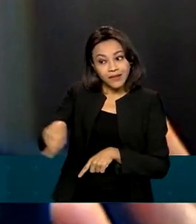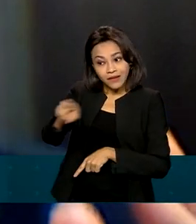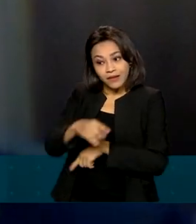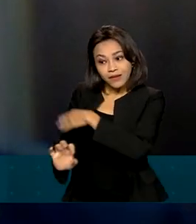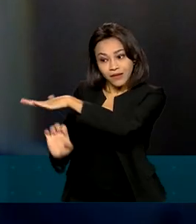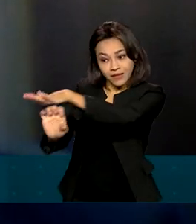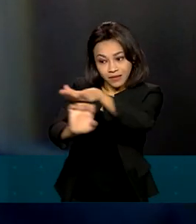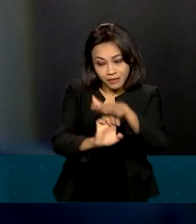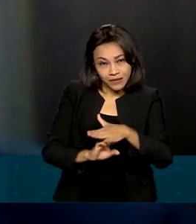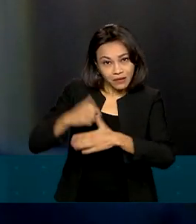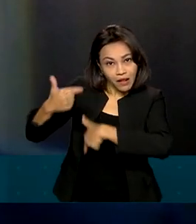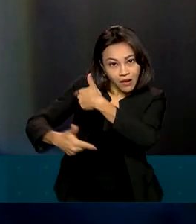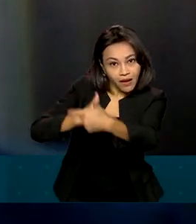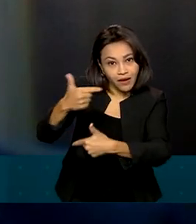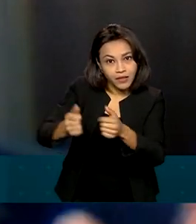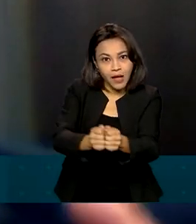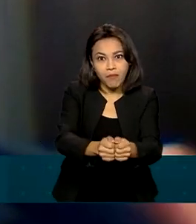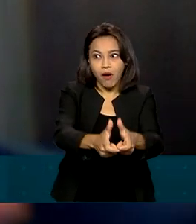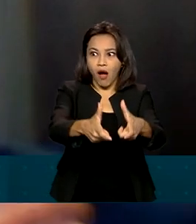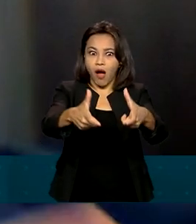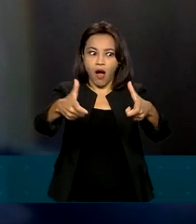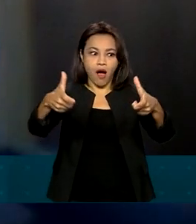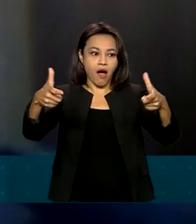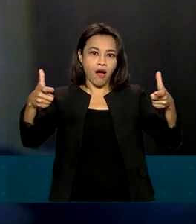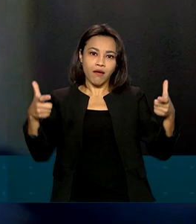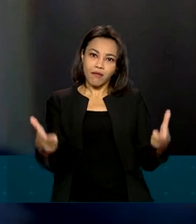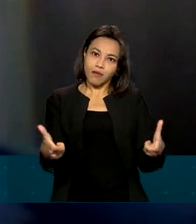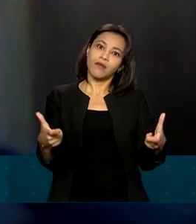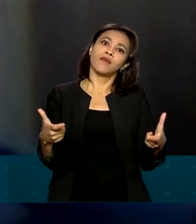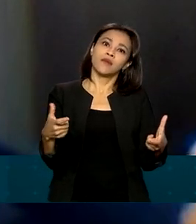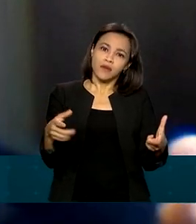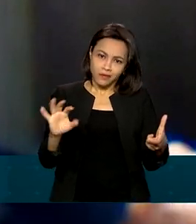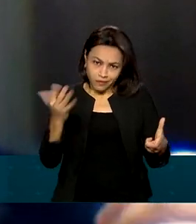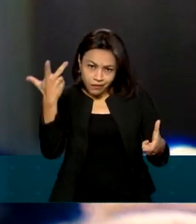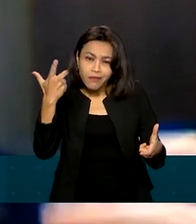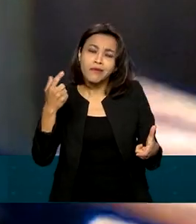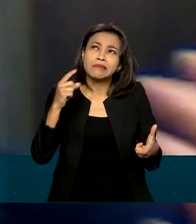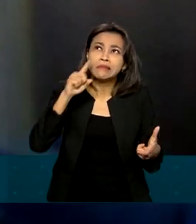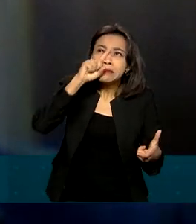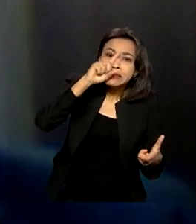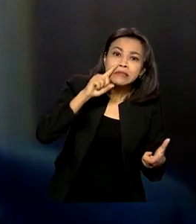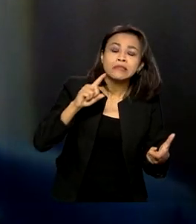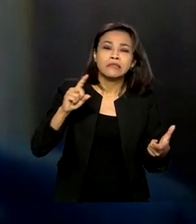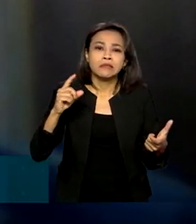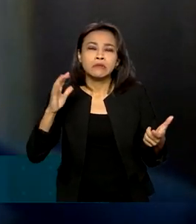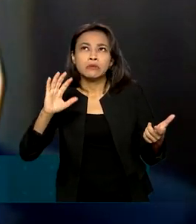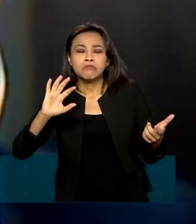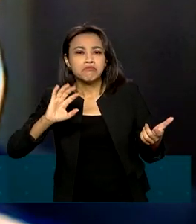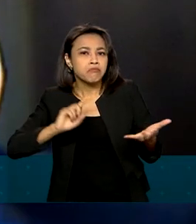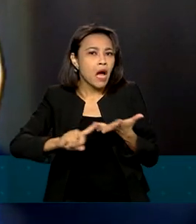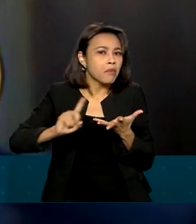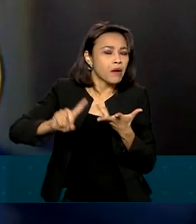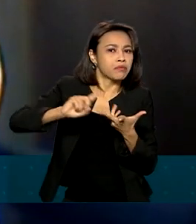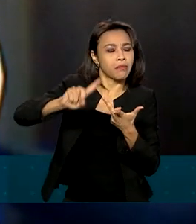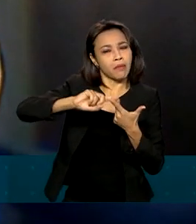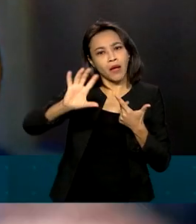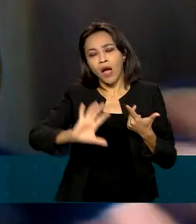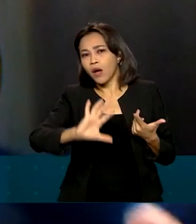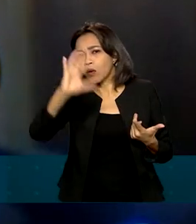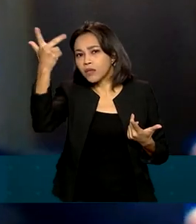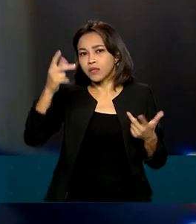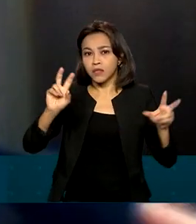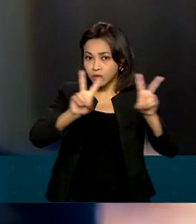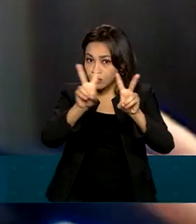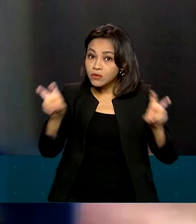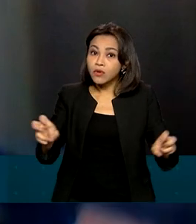expandindo a área. A despeito de todos os riscos e toda a especulação em relação aos